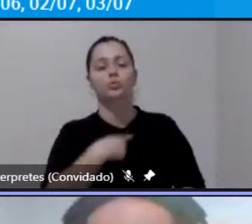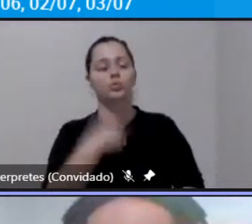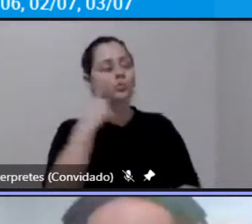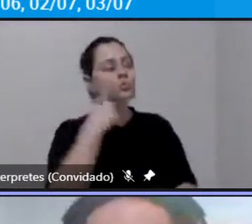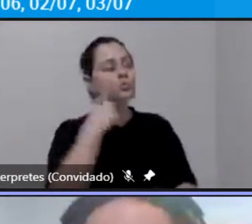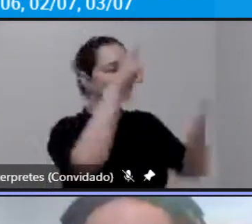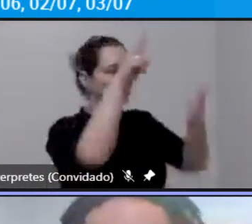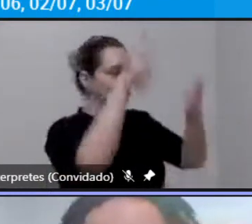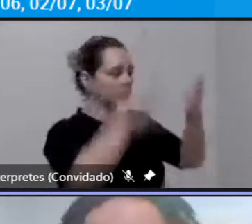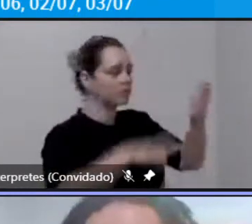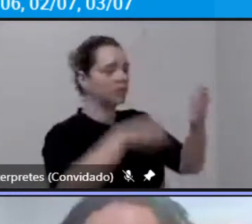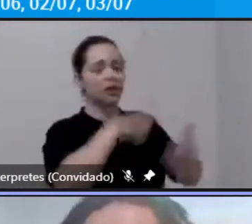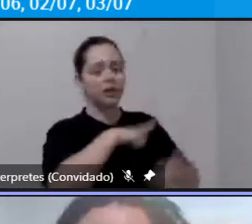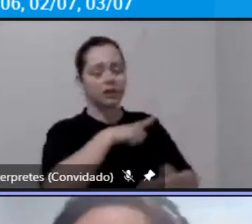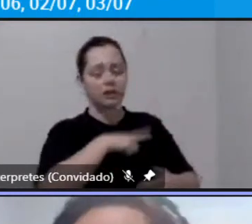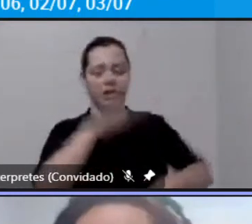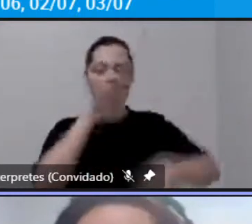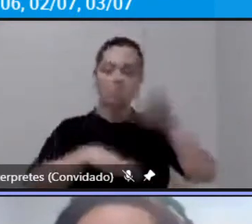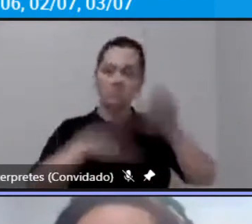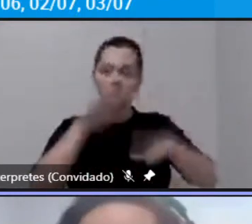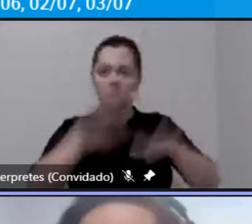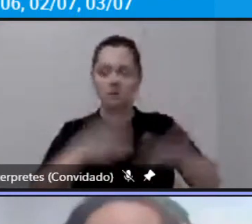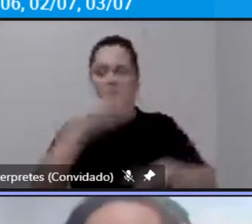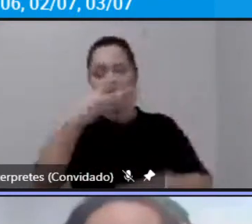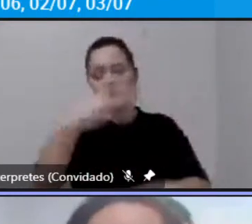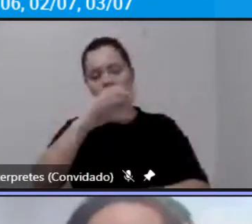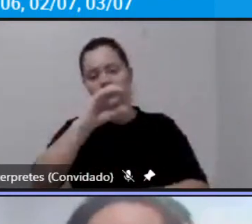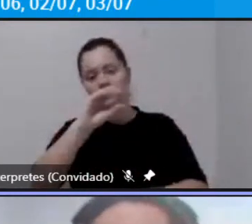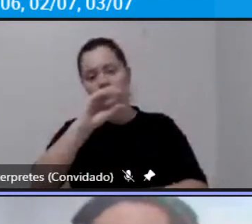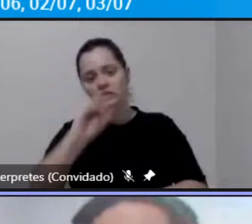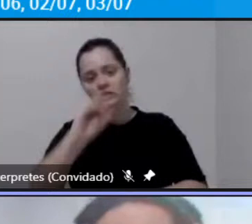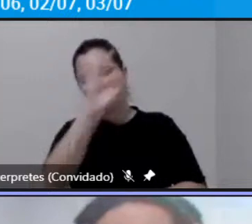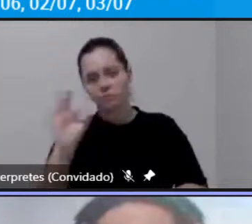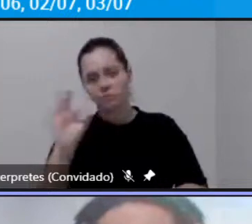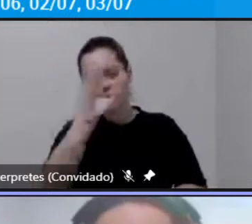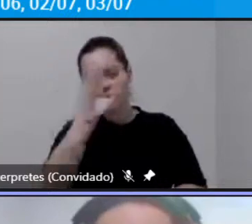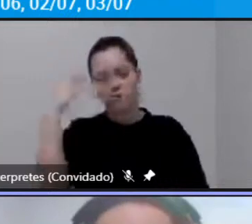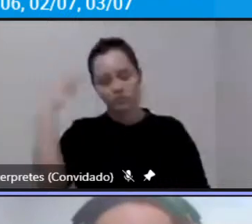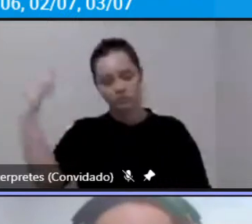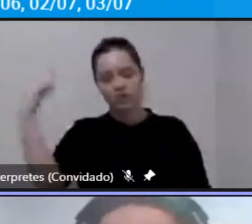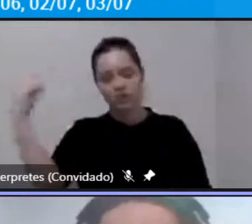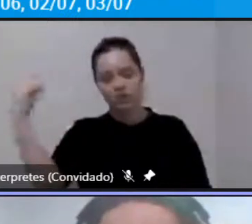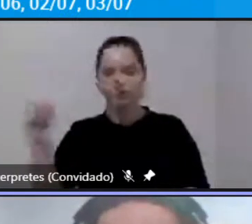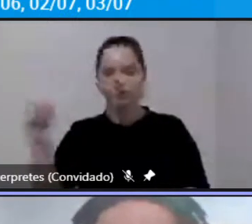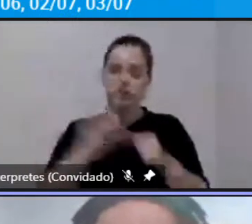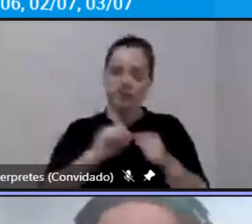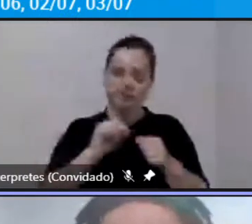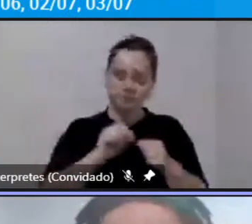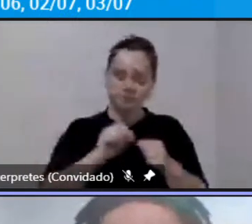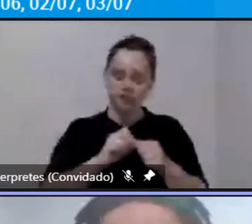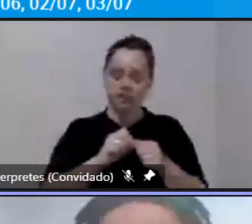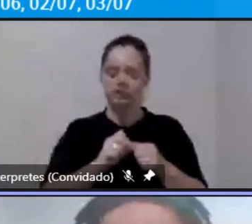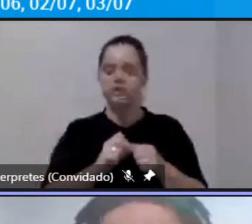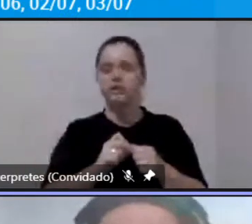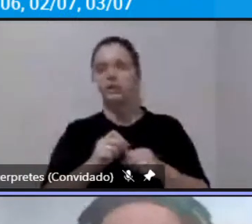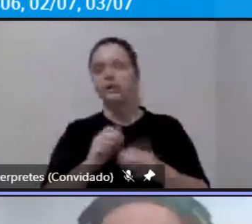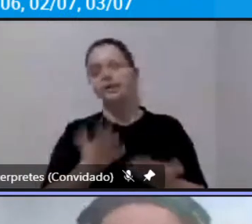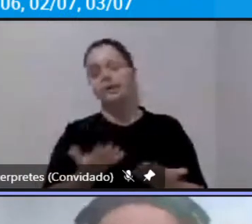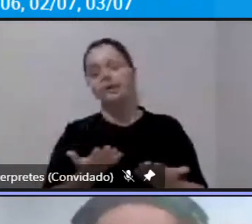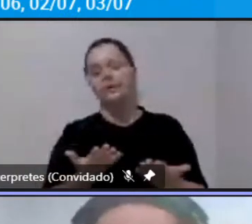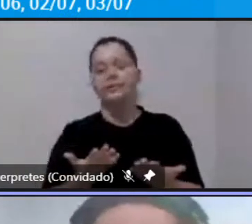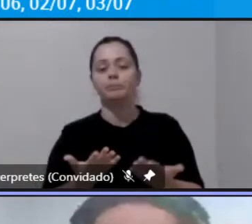de 30% das viagens realizadas são viagens entre essas